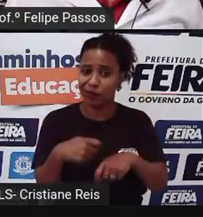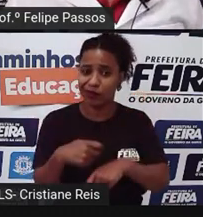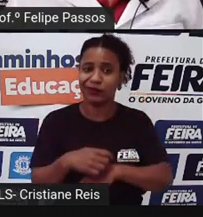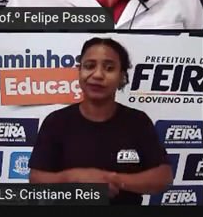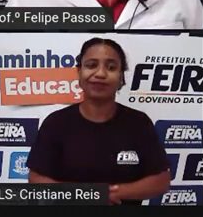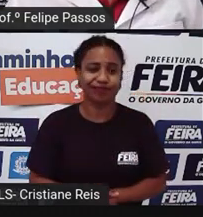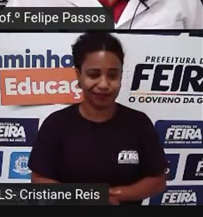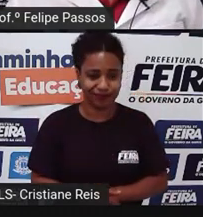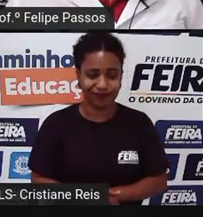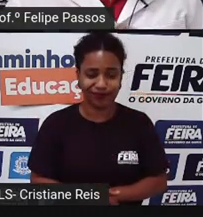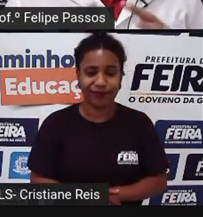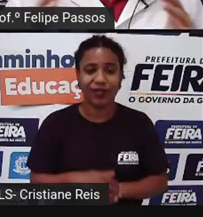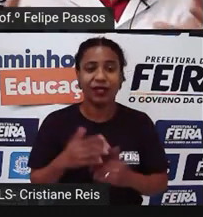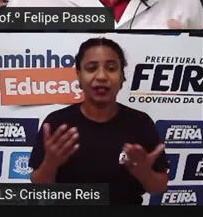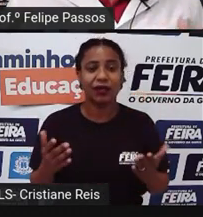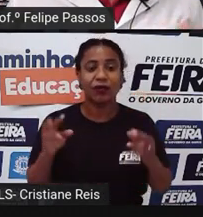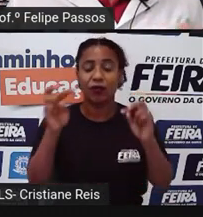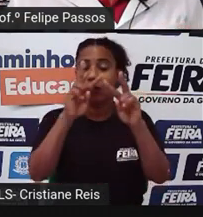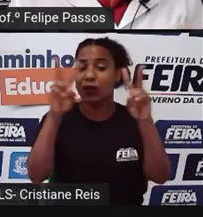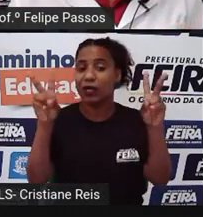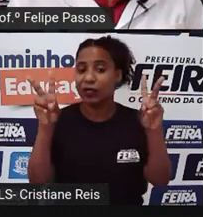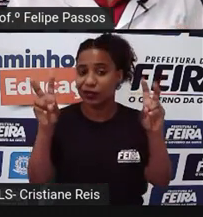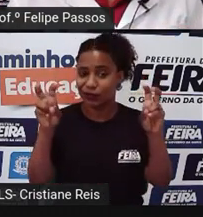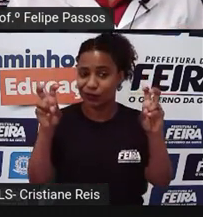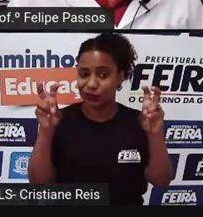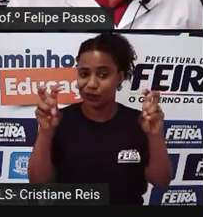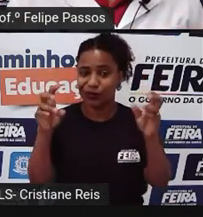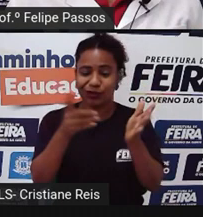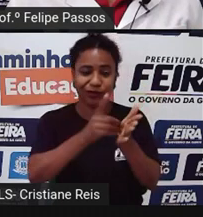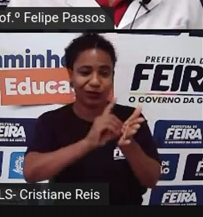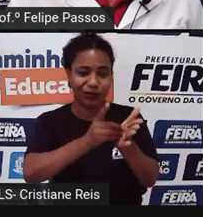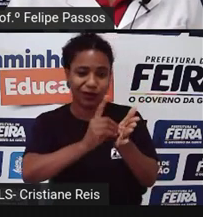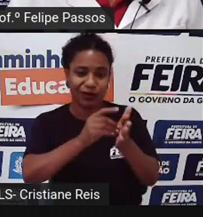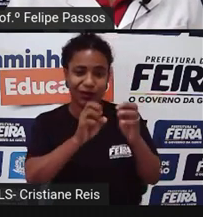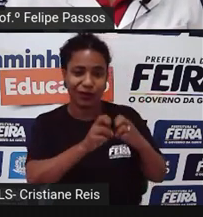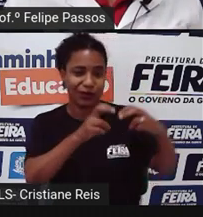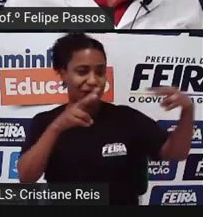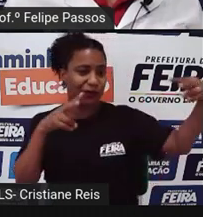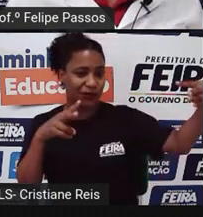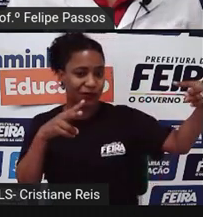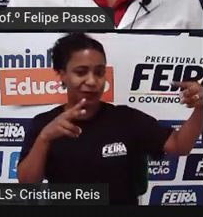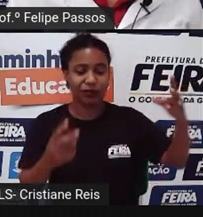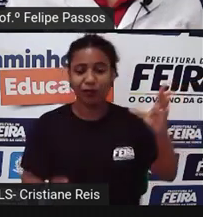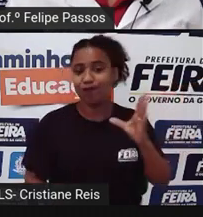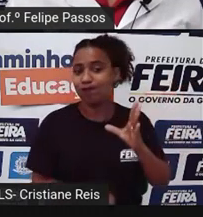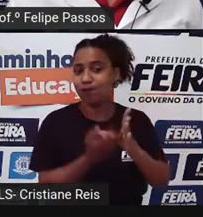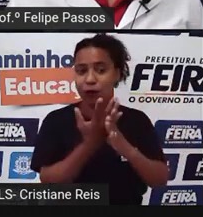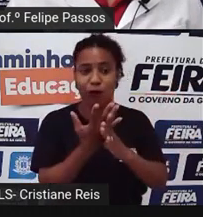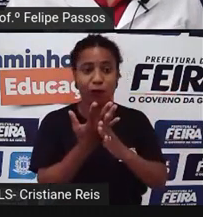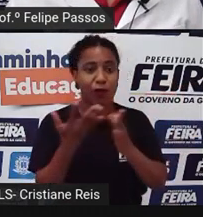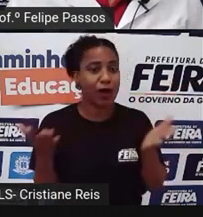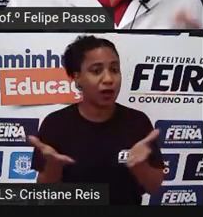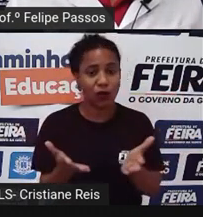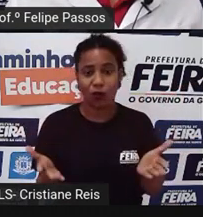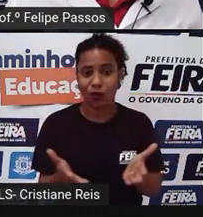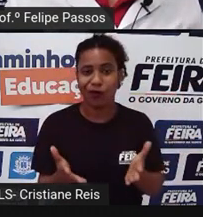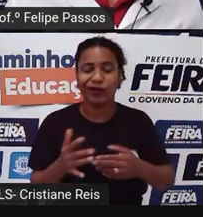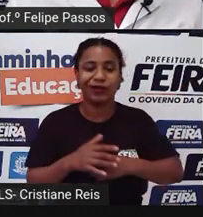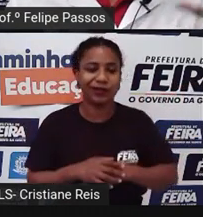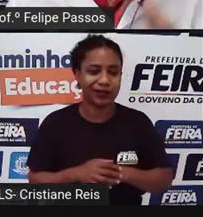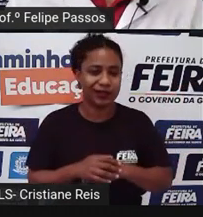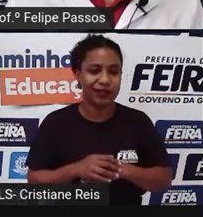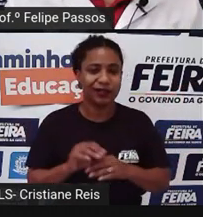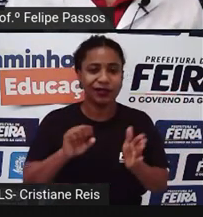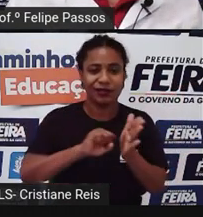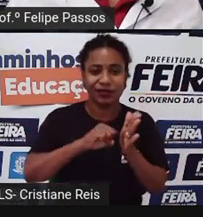agora. Então, é um assunto ainda recente, a revolução digital está acontecendo agora, no final do século